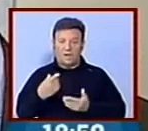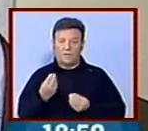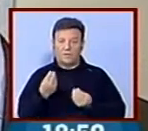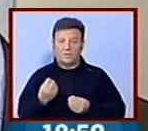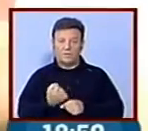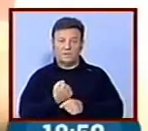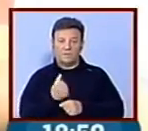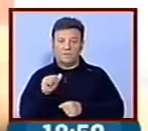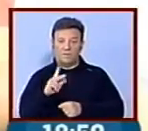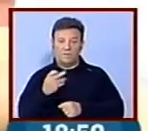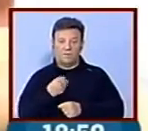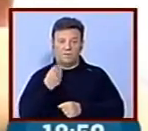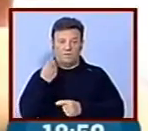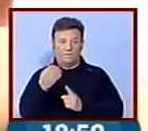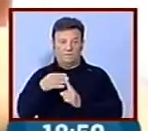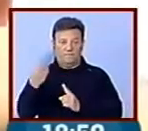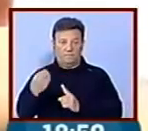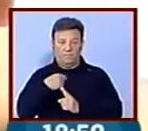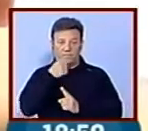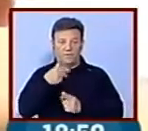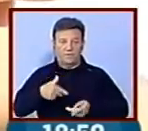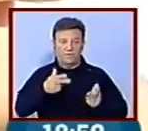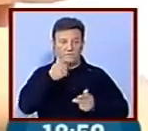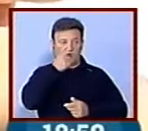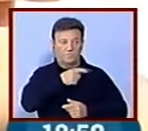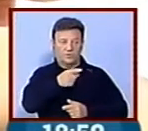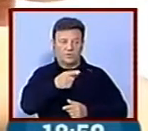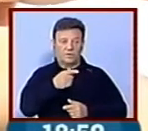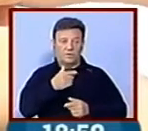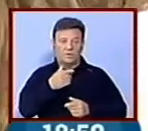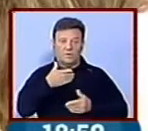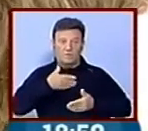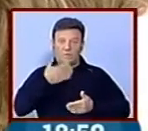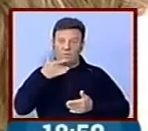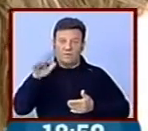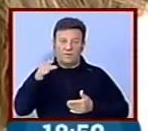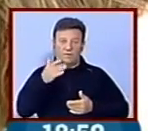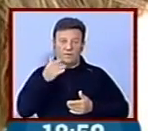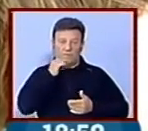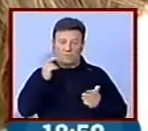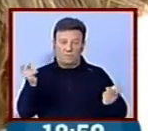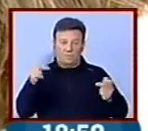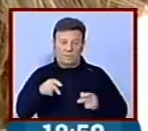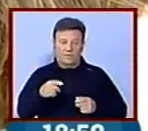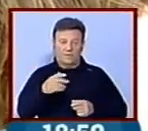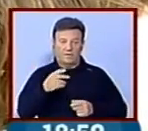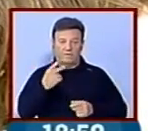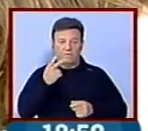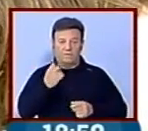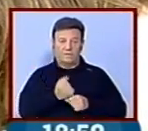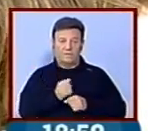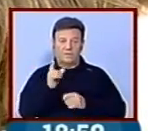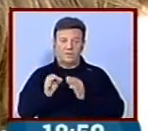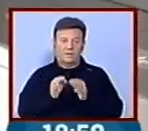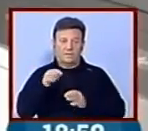qualidade, de qualidade excelente, que podemos realmente disponibilizar para as pessoas de fora da região, de fora do país, que possam querer vir aqui e fazer o